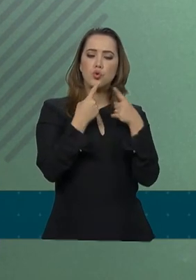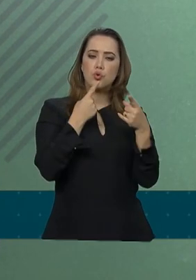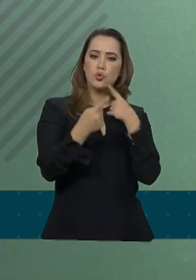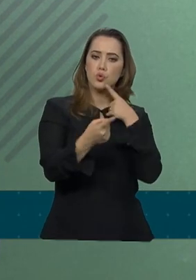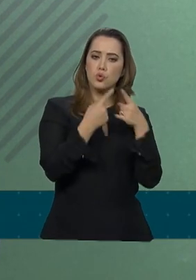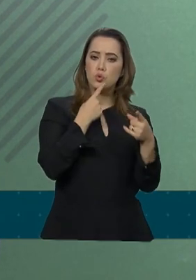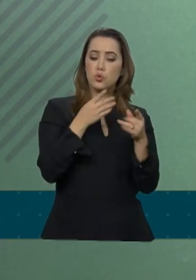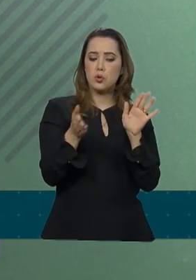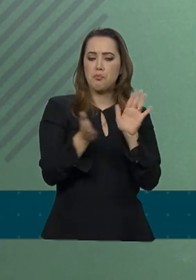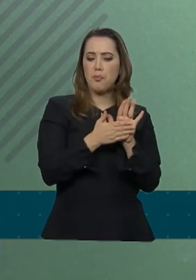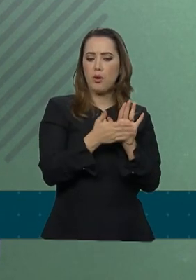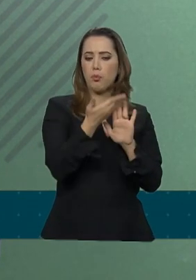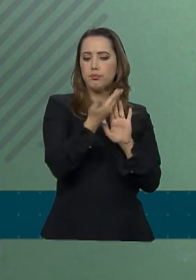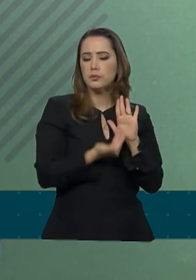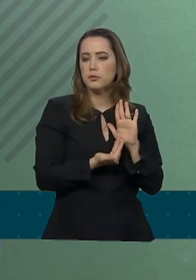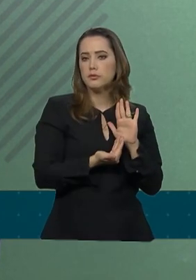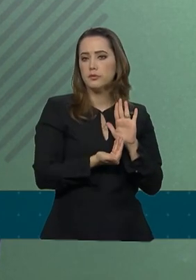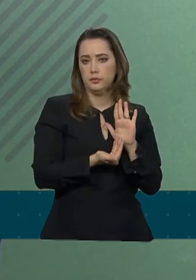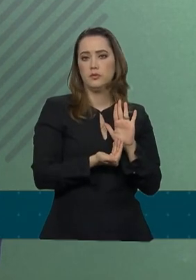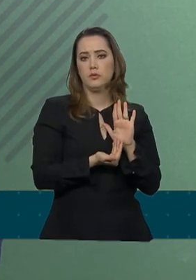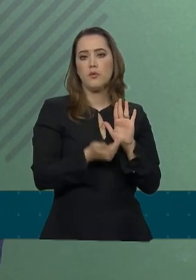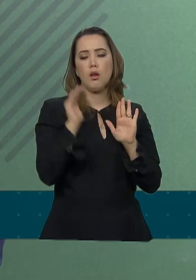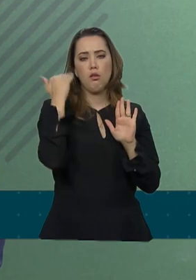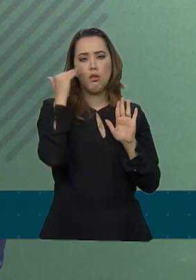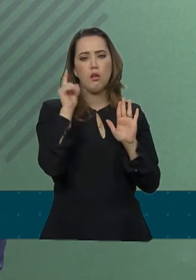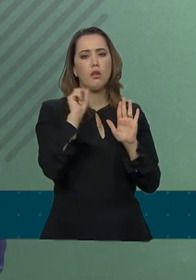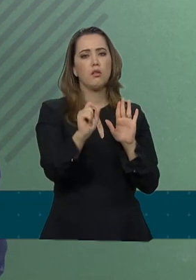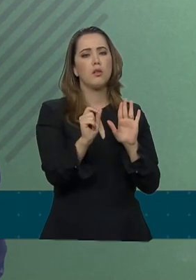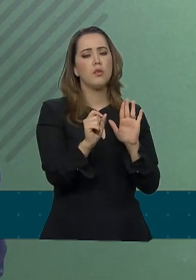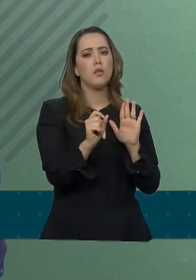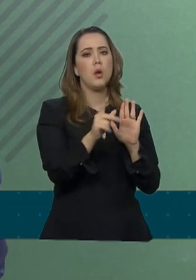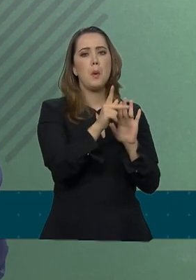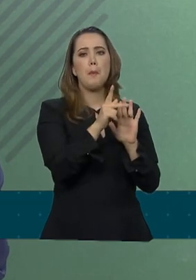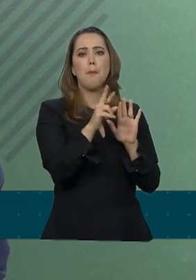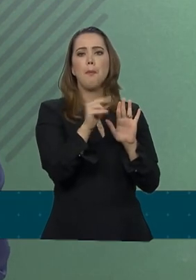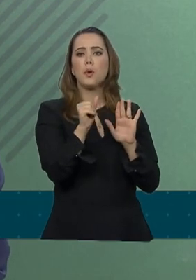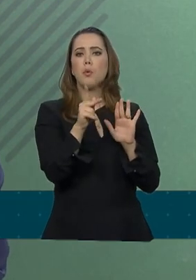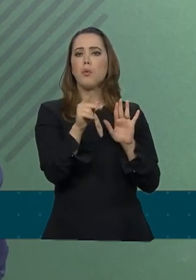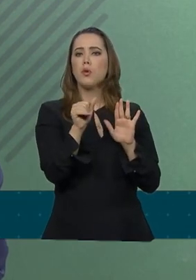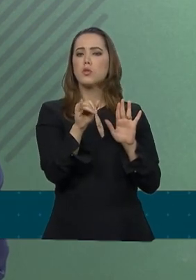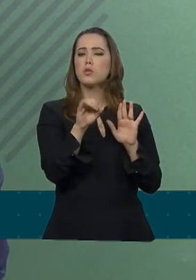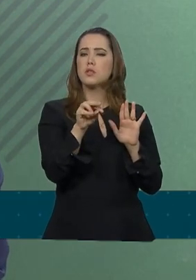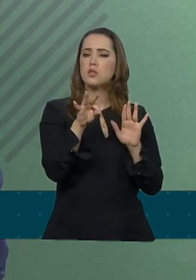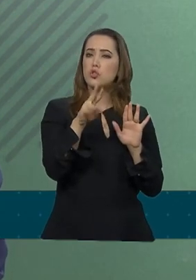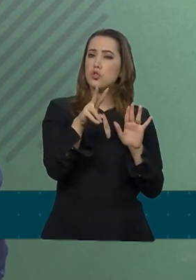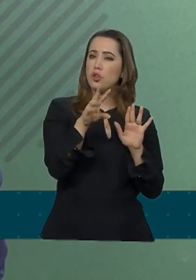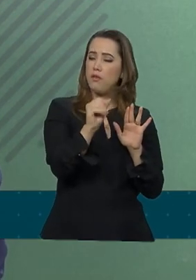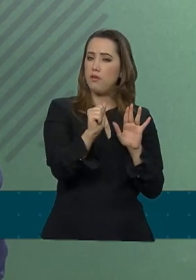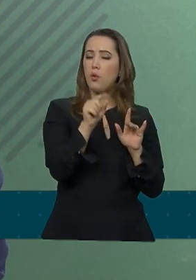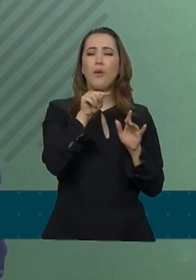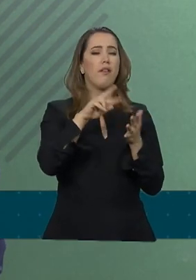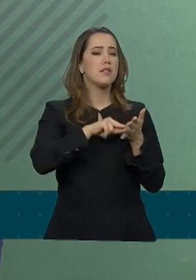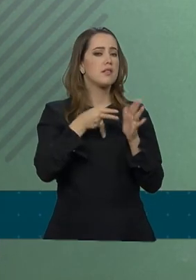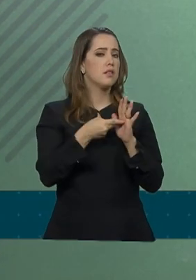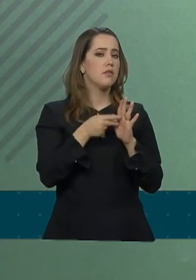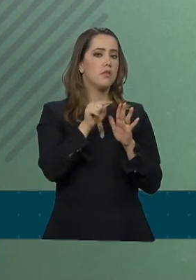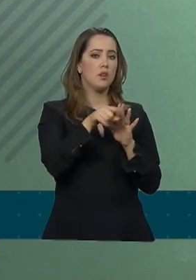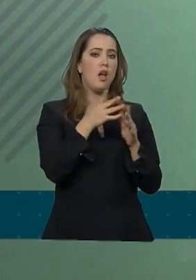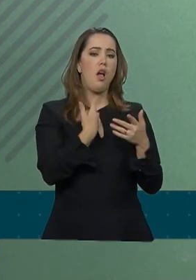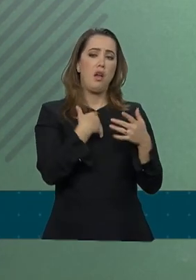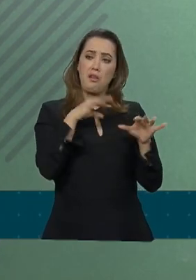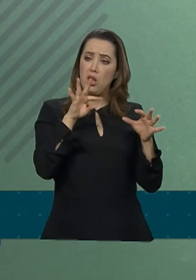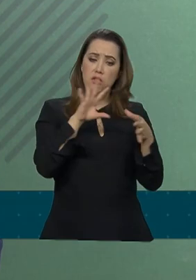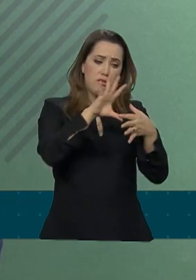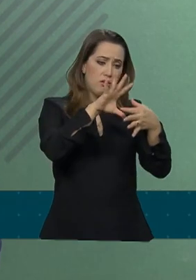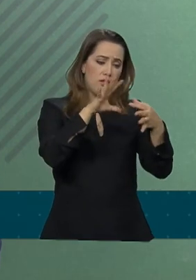propositivas e entendemos por propositivas aquelas que vão abarcar, inclusive, aspectos